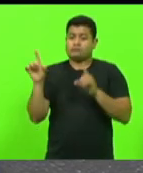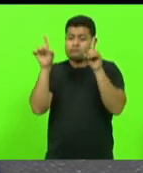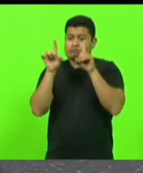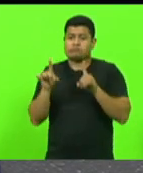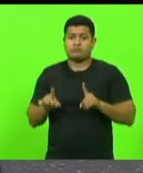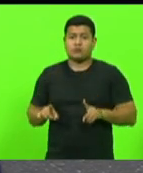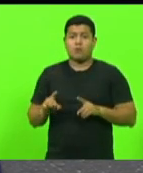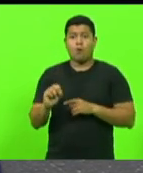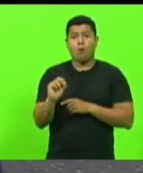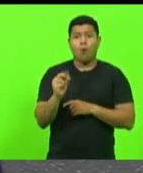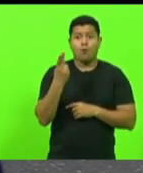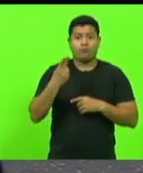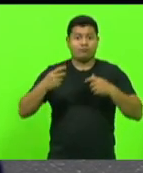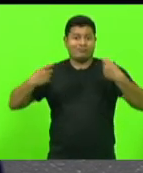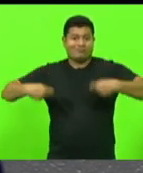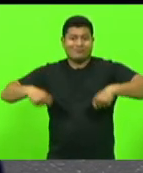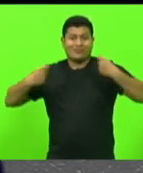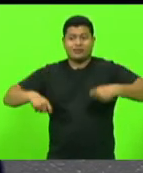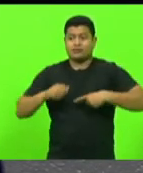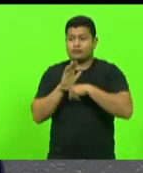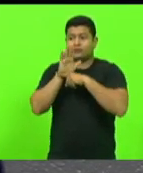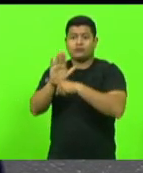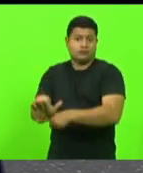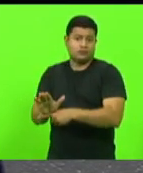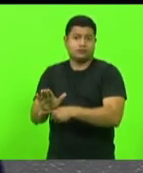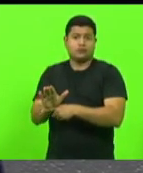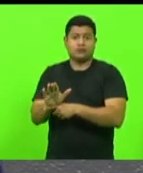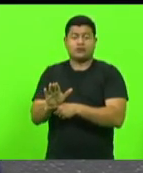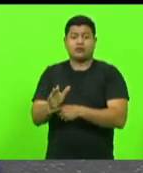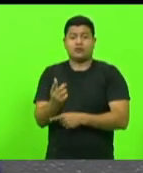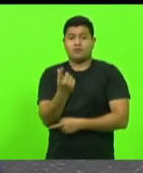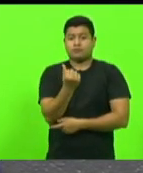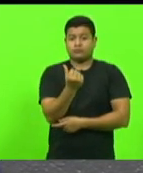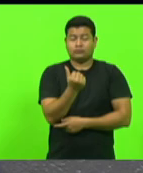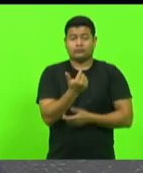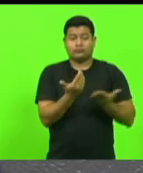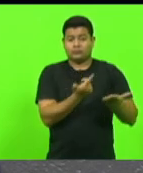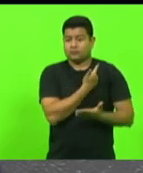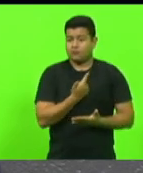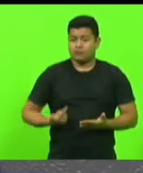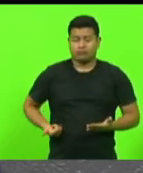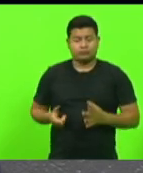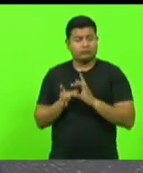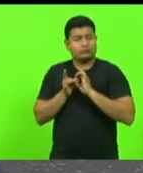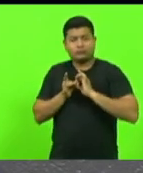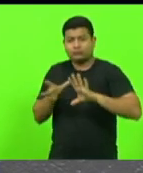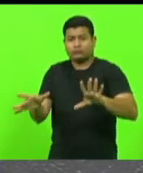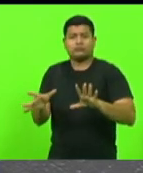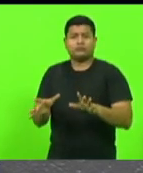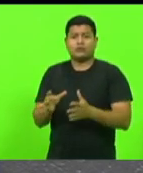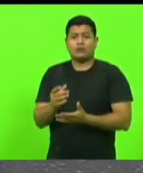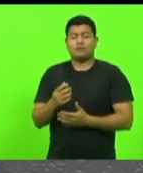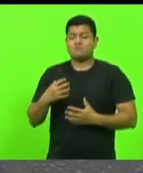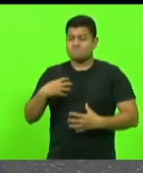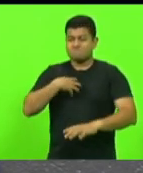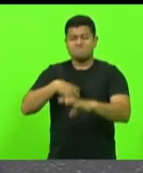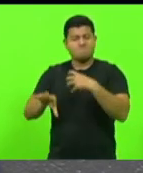necessidade especial, receberam por parte do governador esta sensibilidade